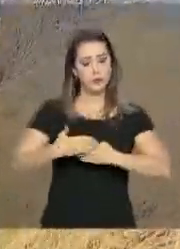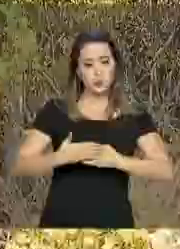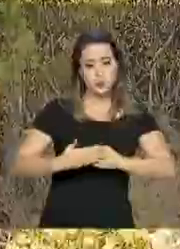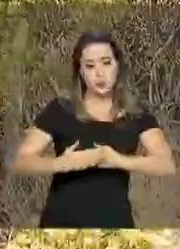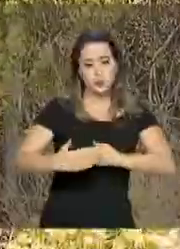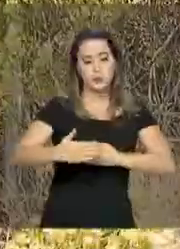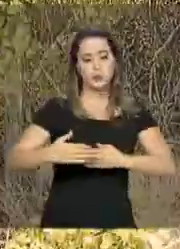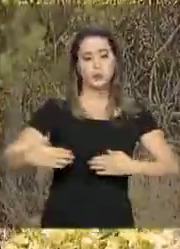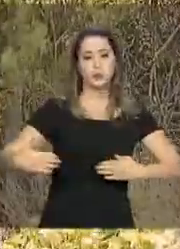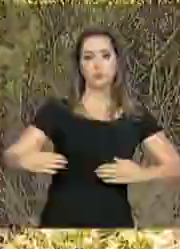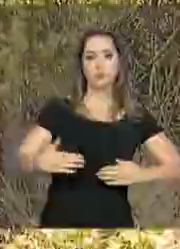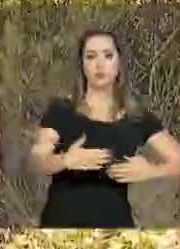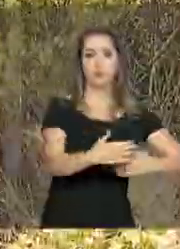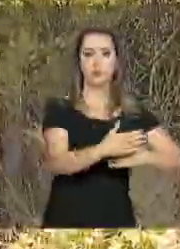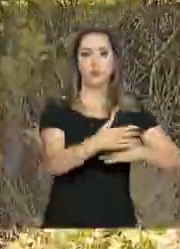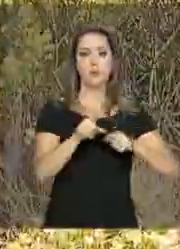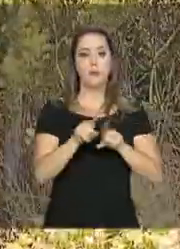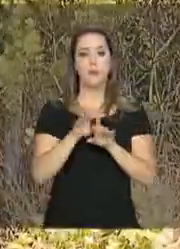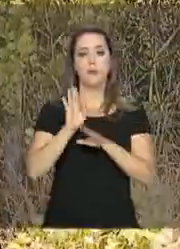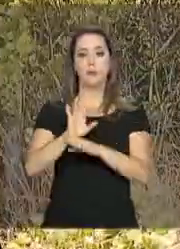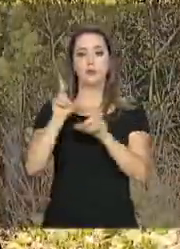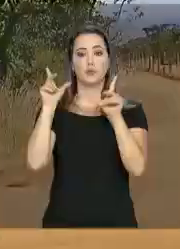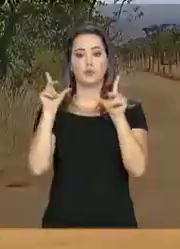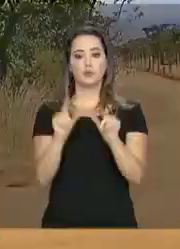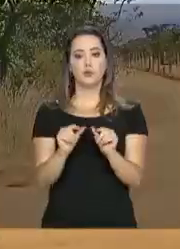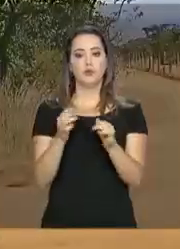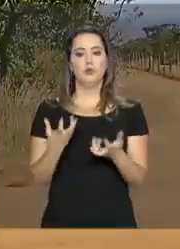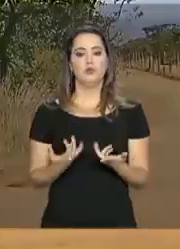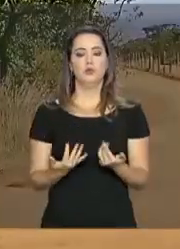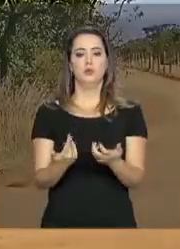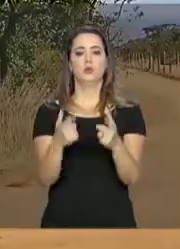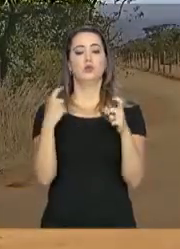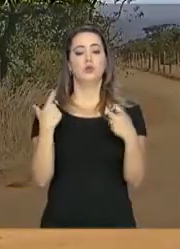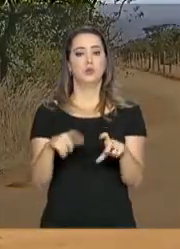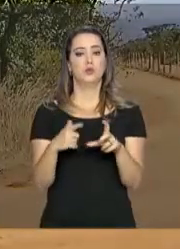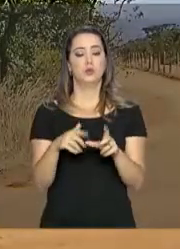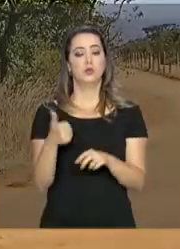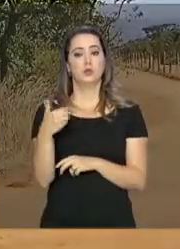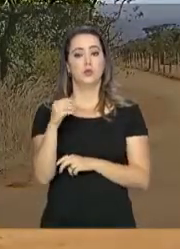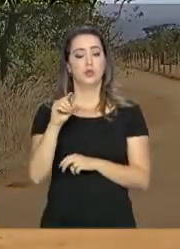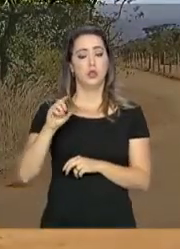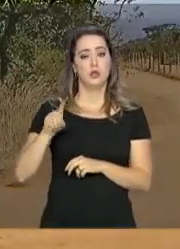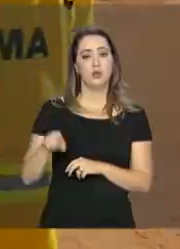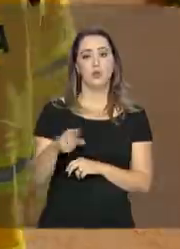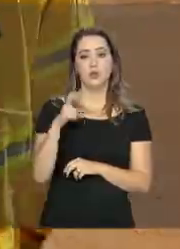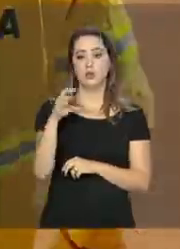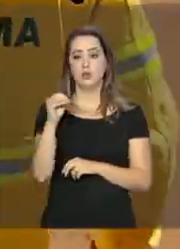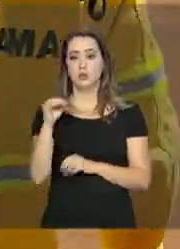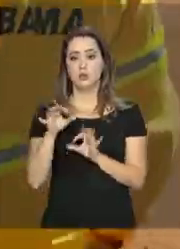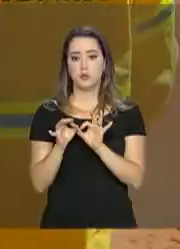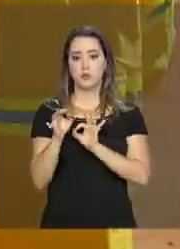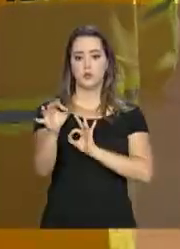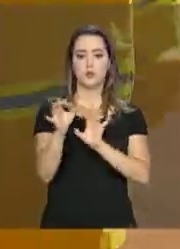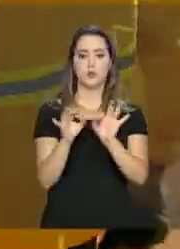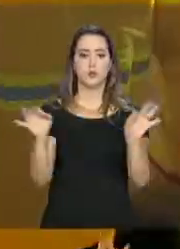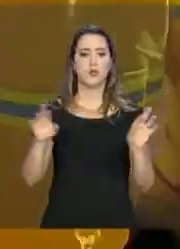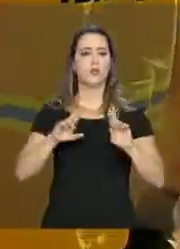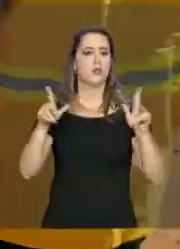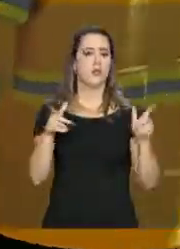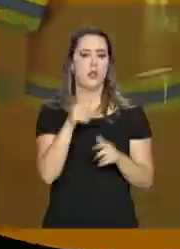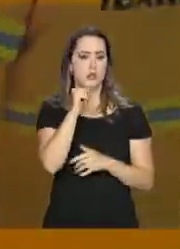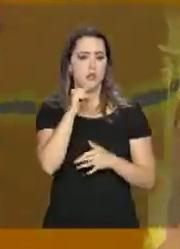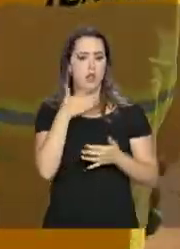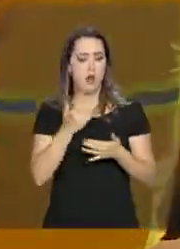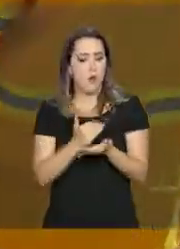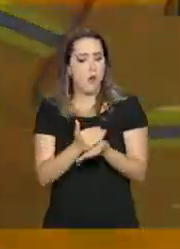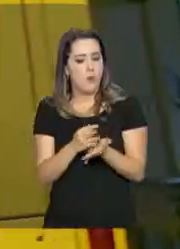incêndio na estação ecológica Águas Emendadas, uma área de 10.500 hectares que abriga várias nascentes